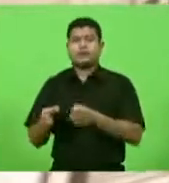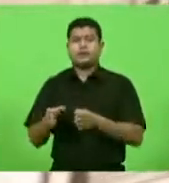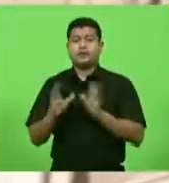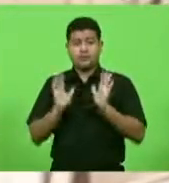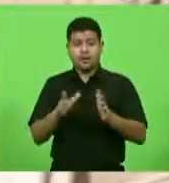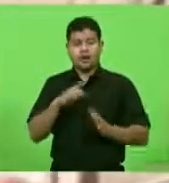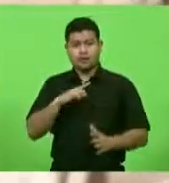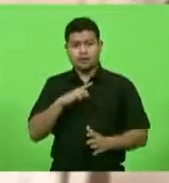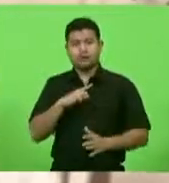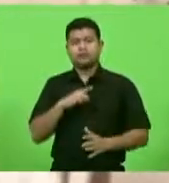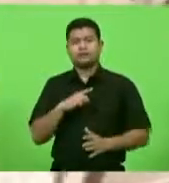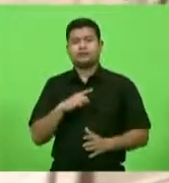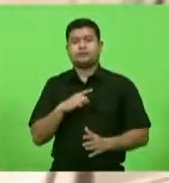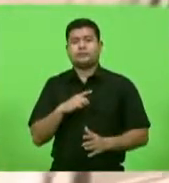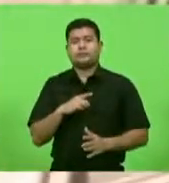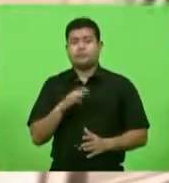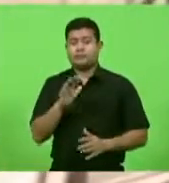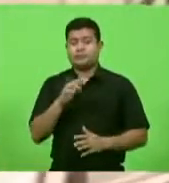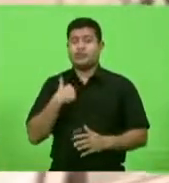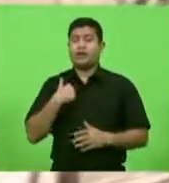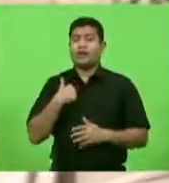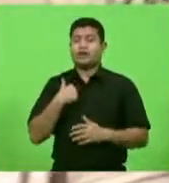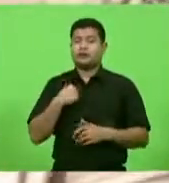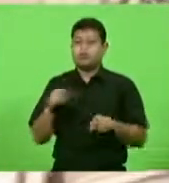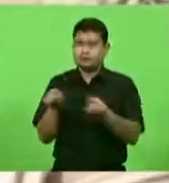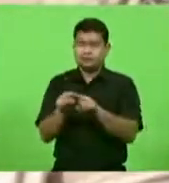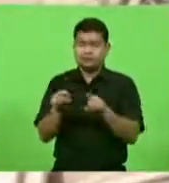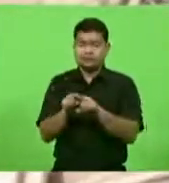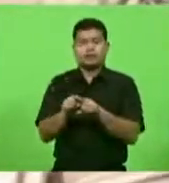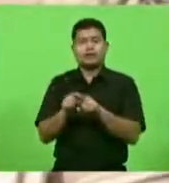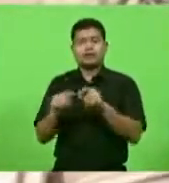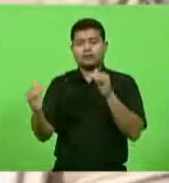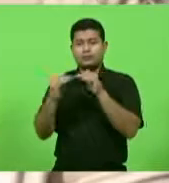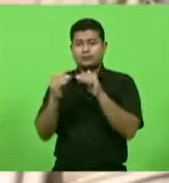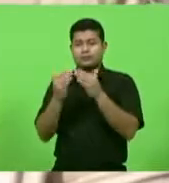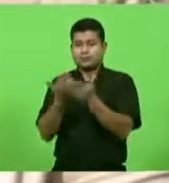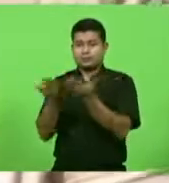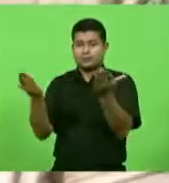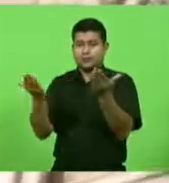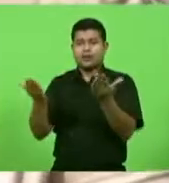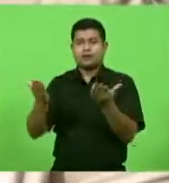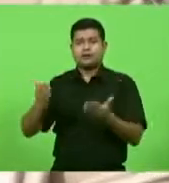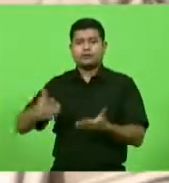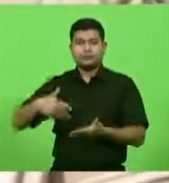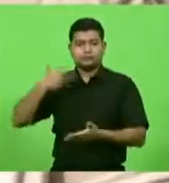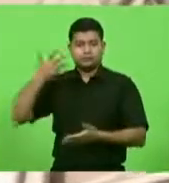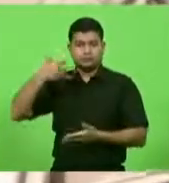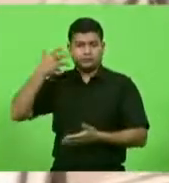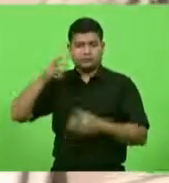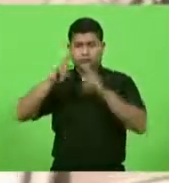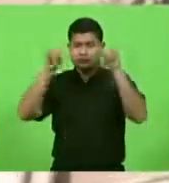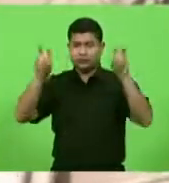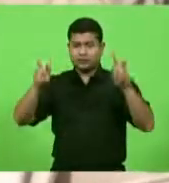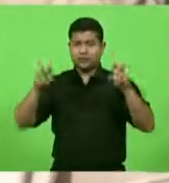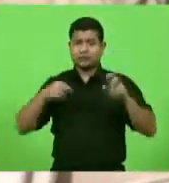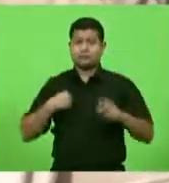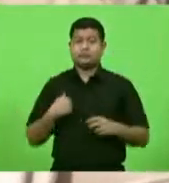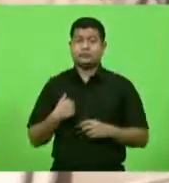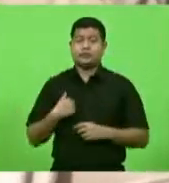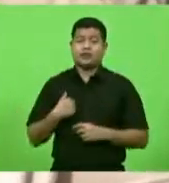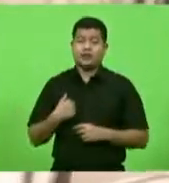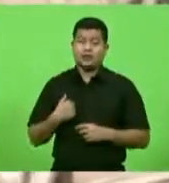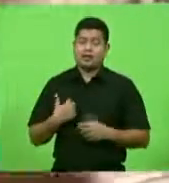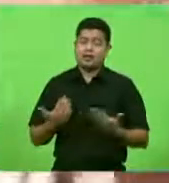segurança mas eu também faço voz aos meus colegas por essa causa e claro deixo um